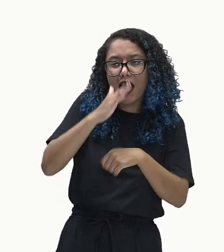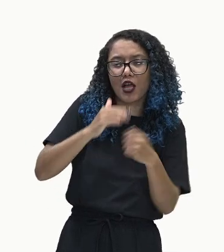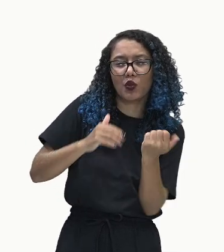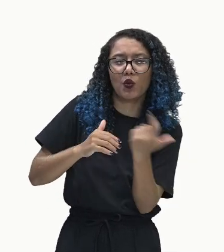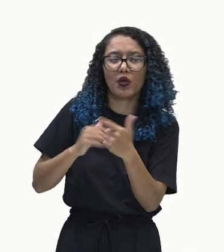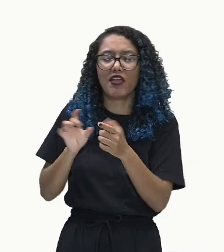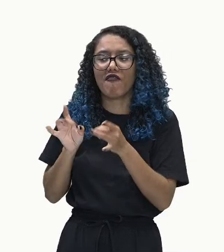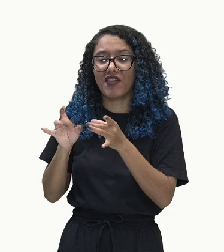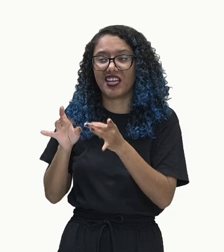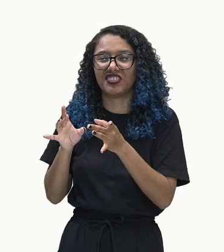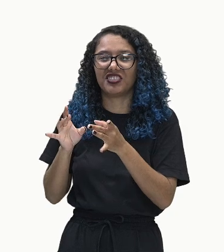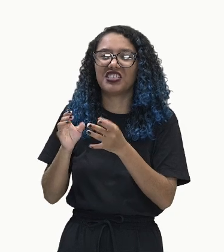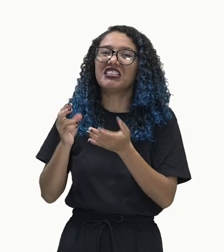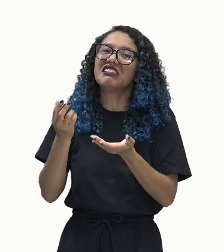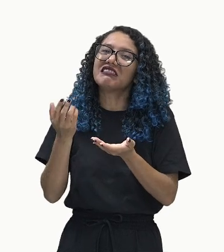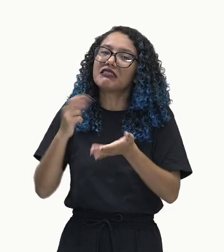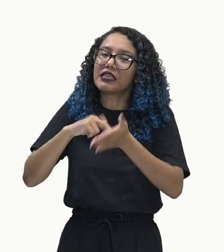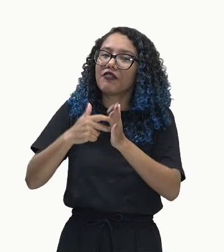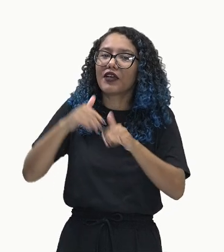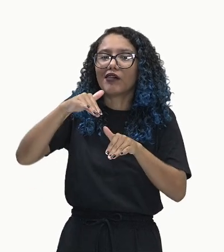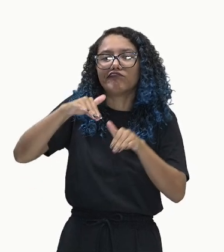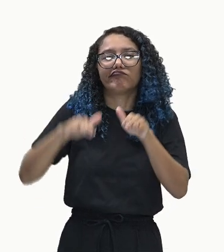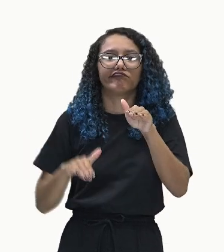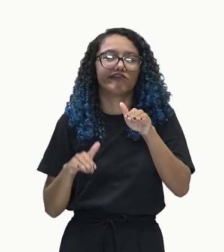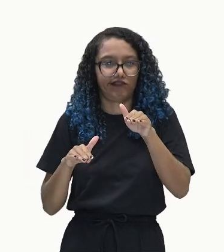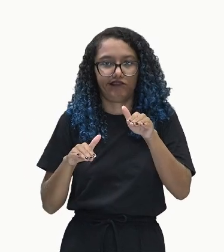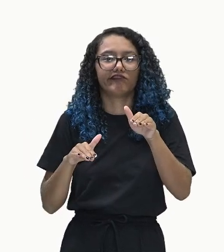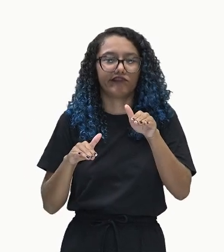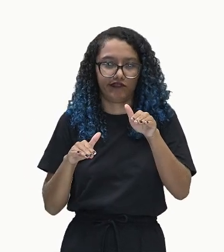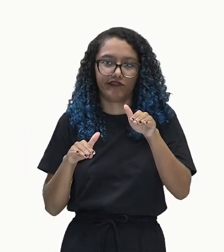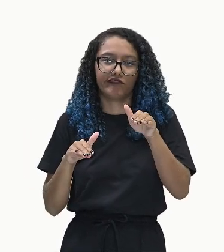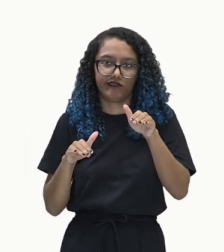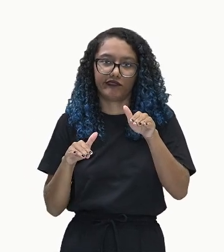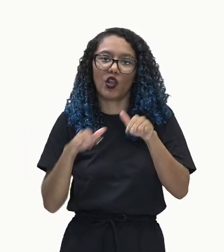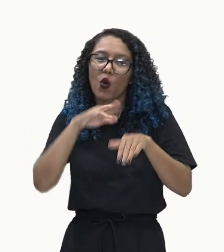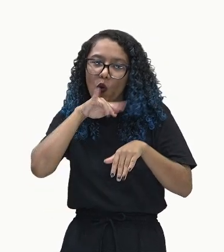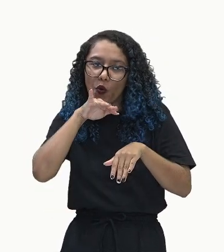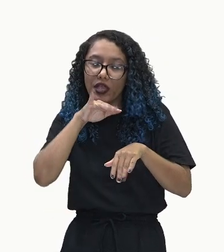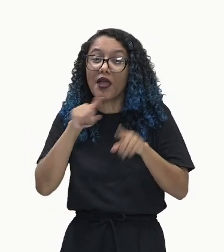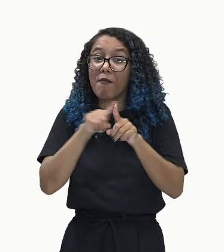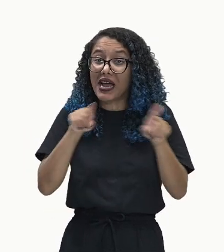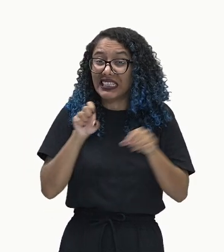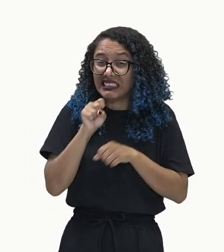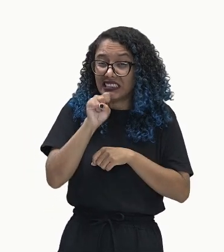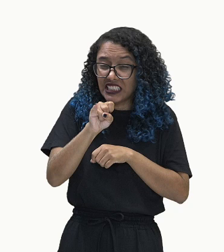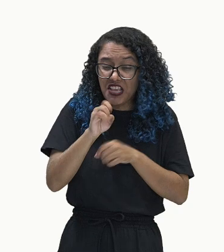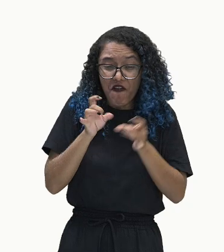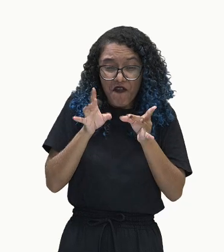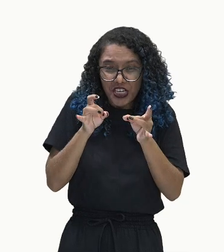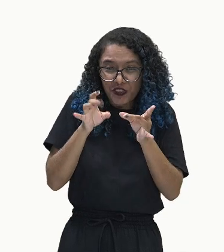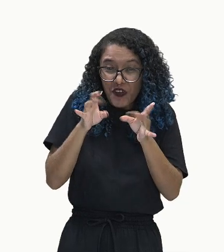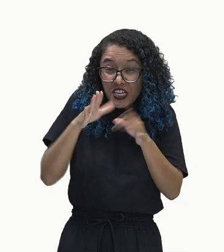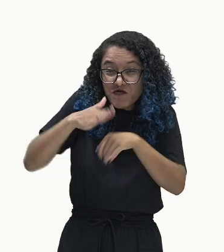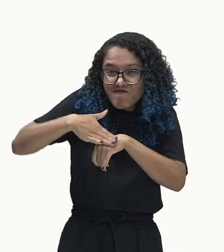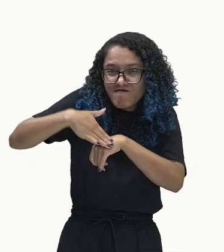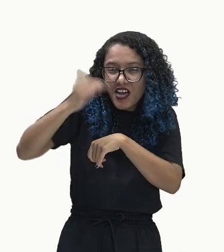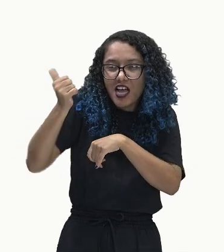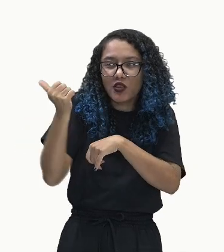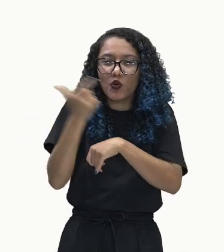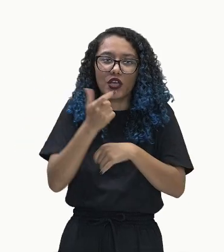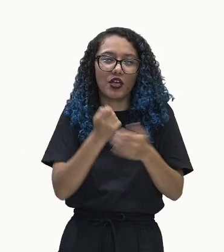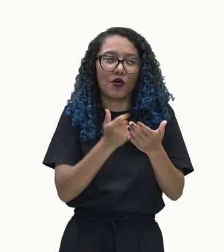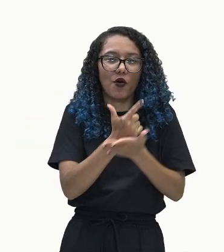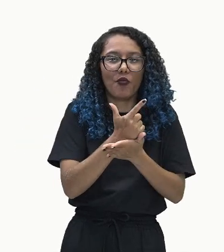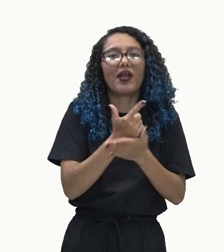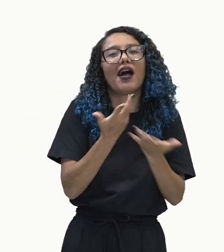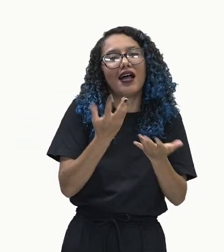comercial desfavorável, tá, gente? Quando você vende mais do que compra, a gente diz que existe uma balança comercial favorável,